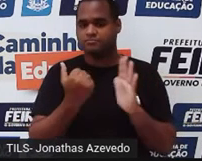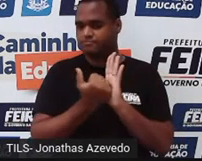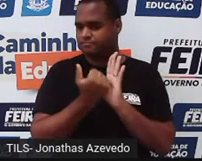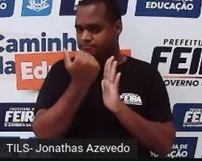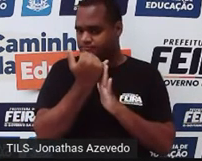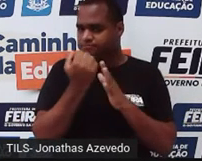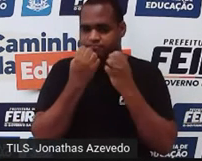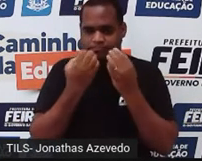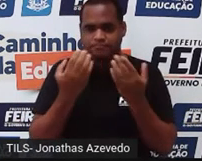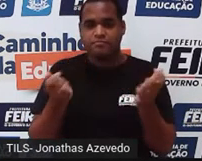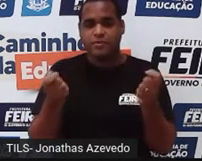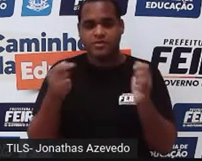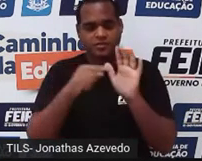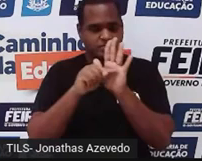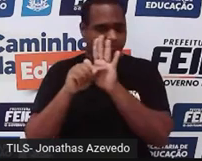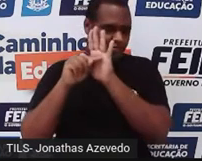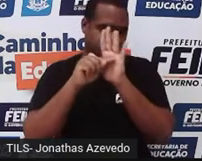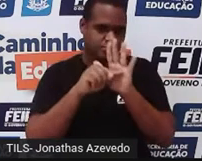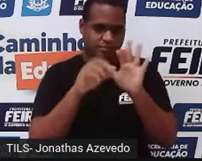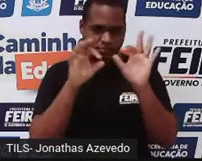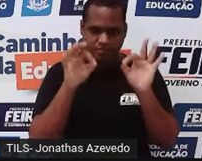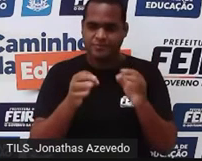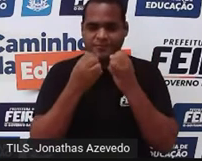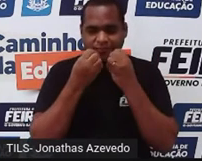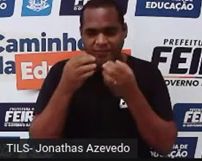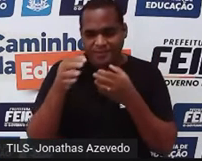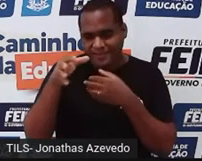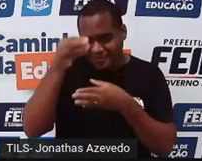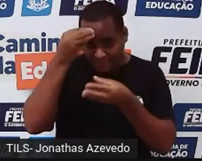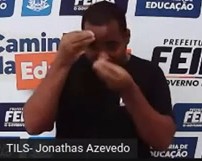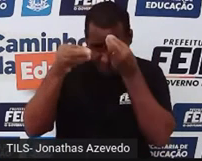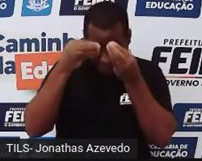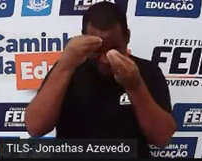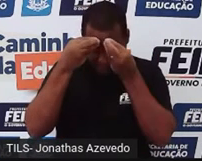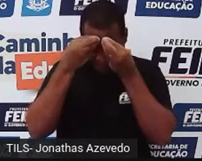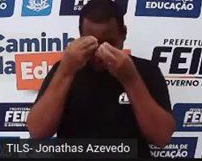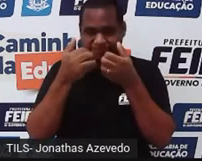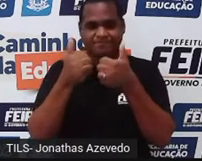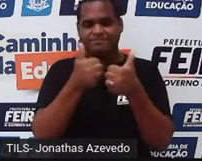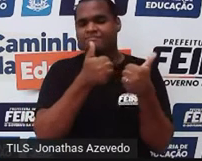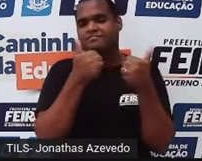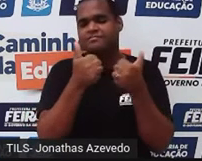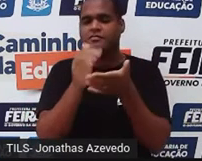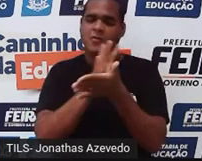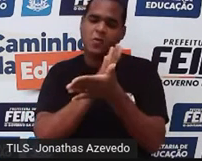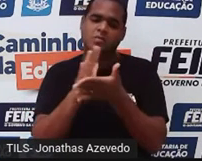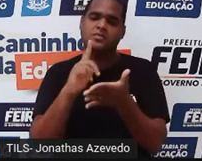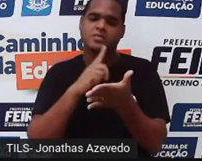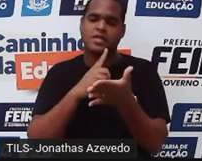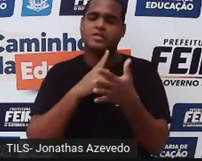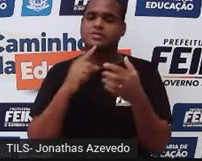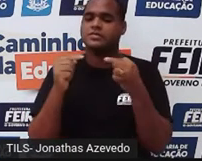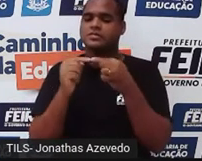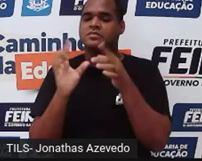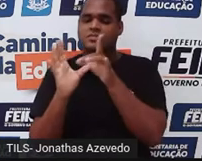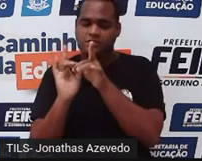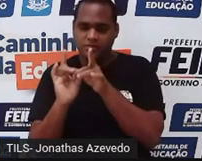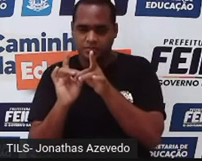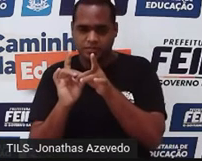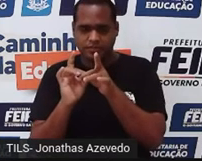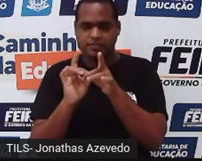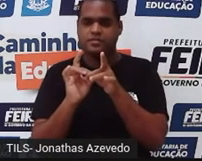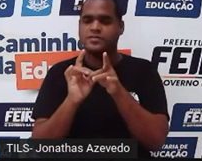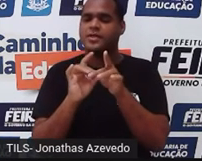Na verdade, isso nos ajuda. E trazer à nossa memória algumas coisas que têm a ver com